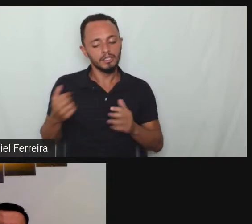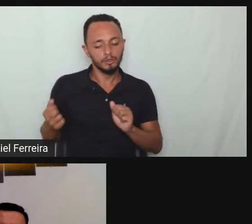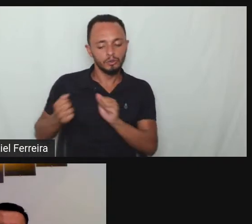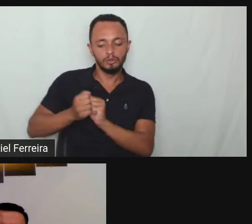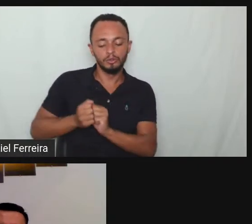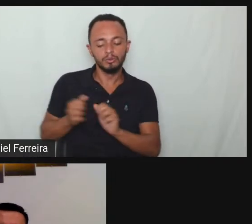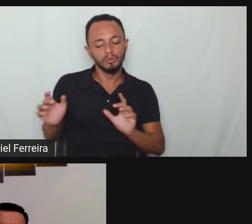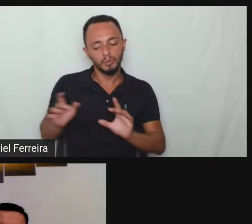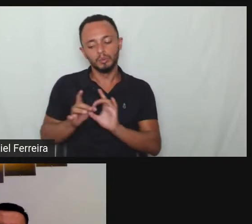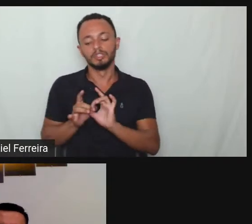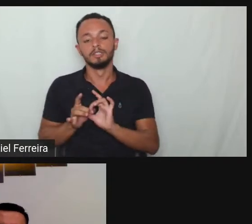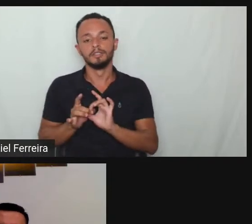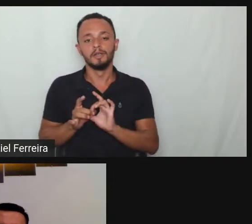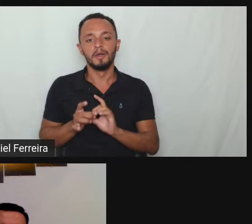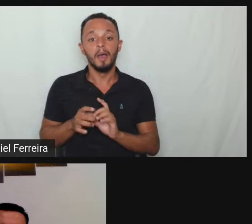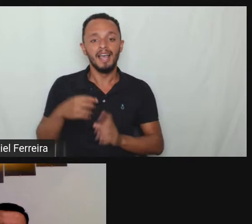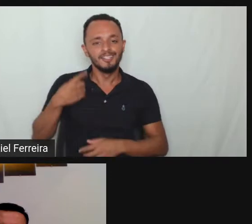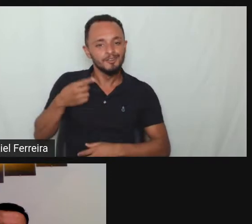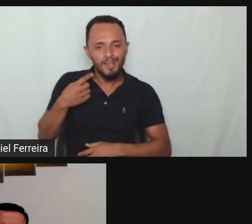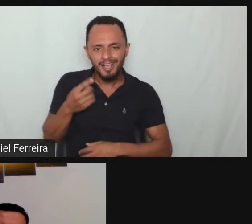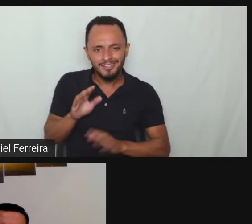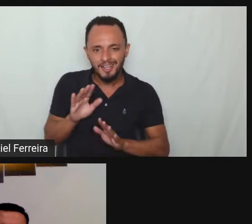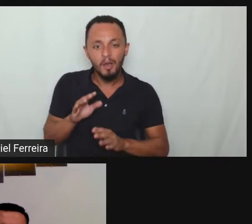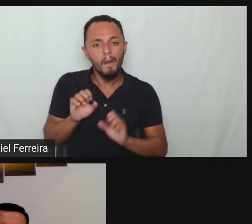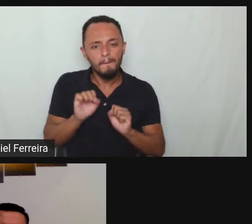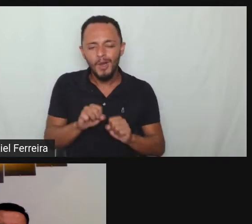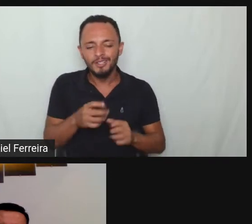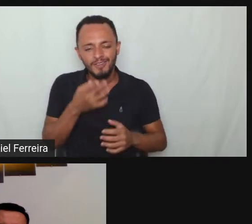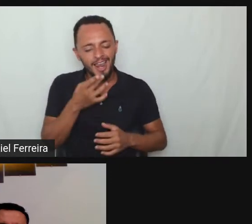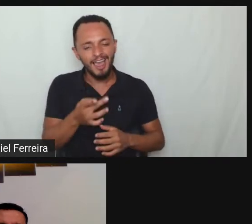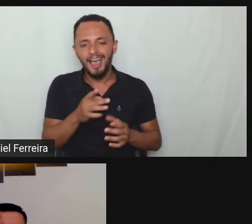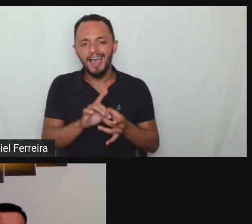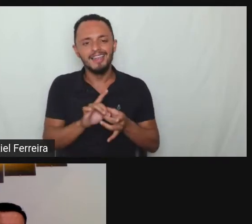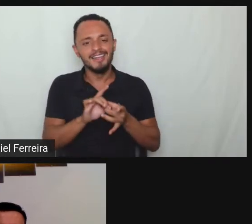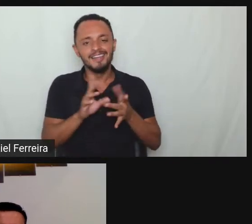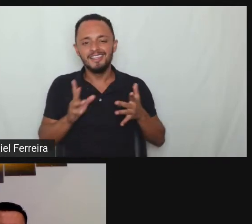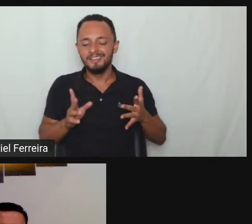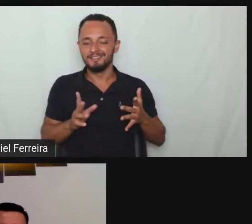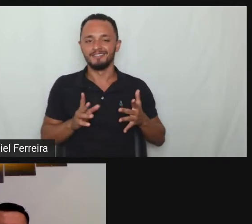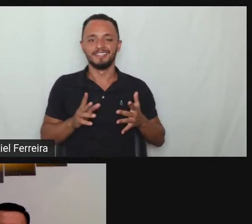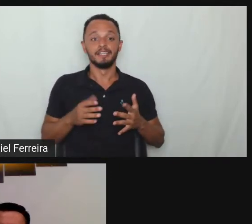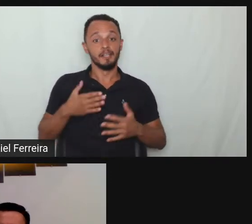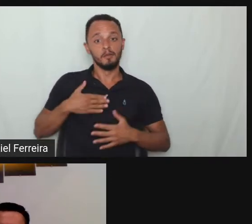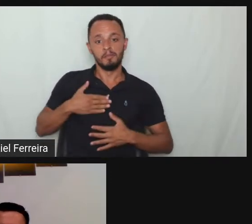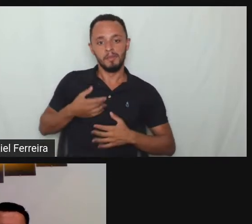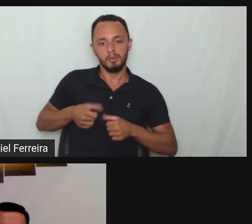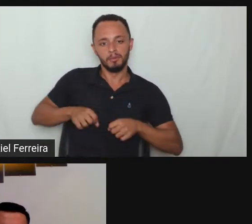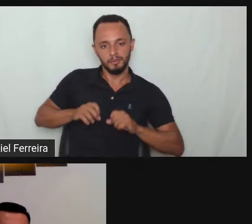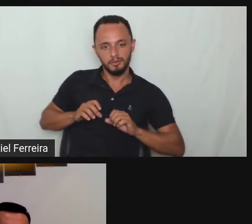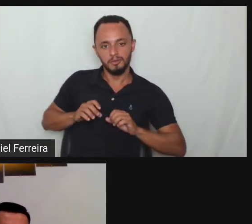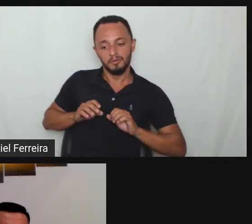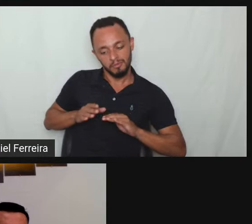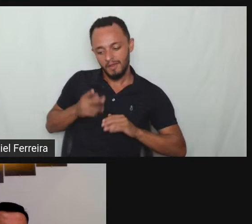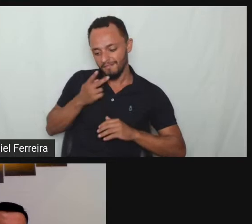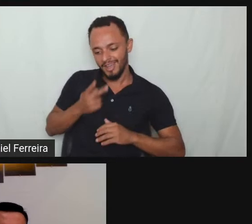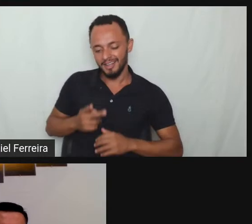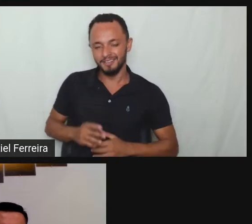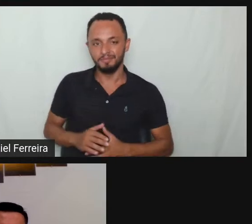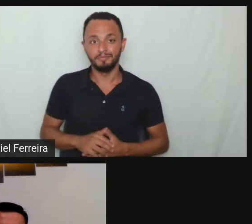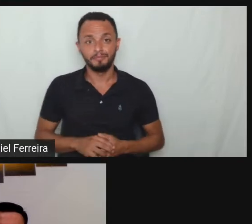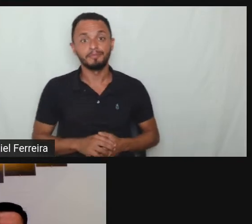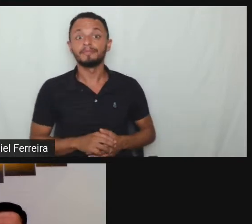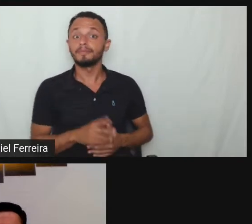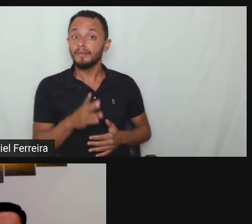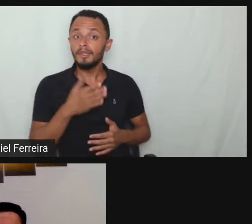advogado colega de trabalho mas como pessoa com deficiência no meu lugar de fala tá doutor eu que agradeço a recíproca é